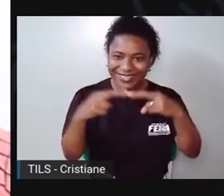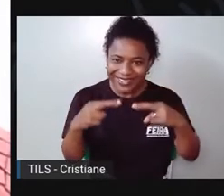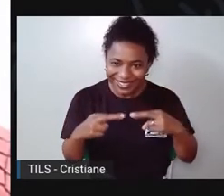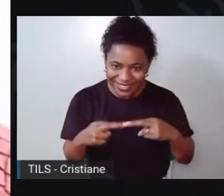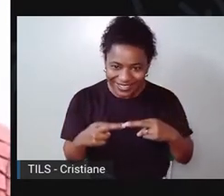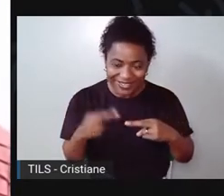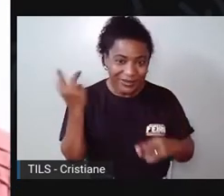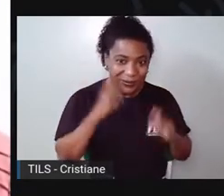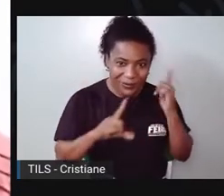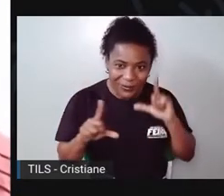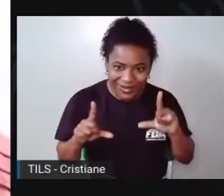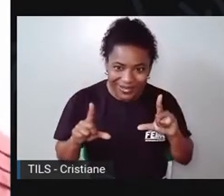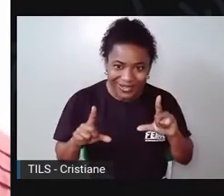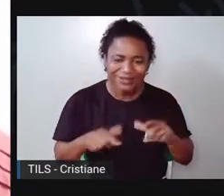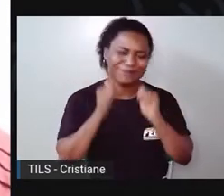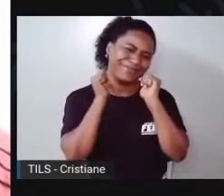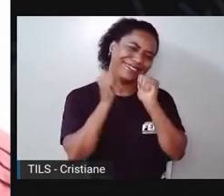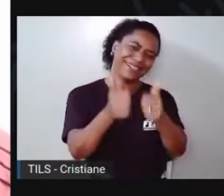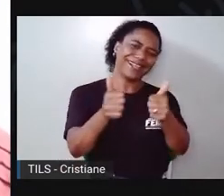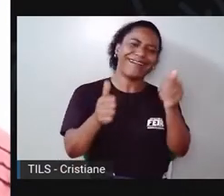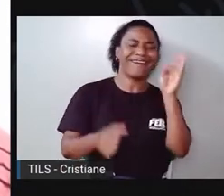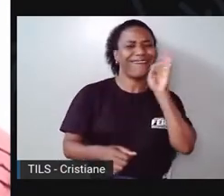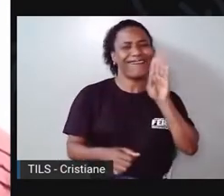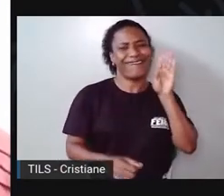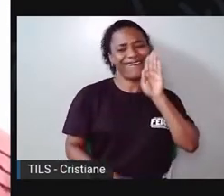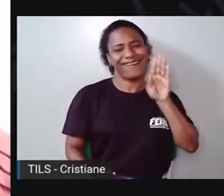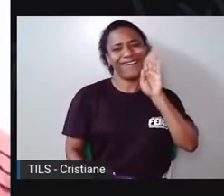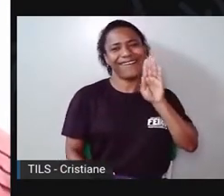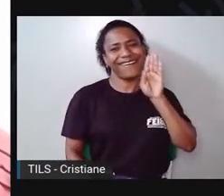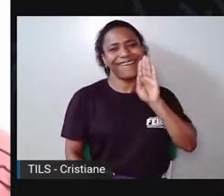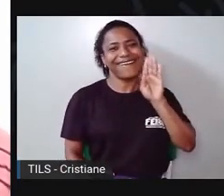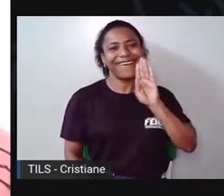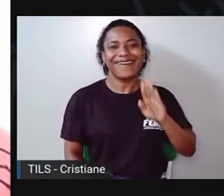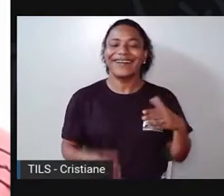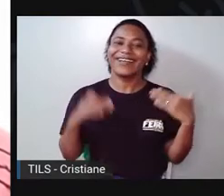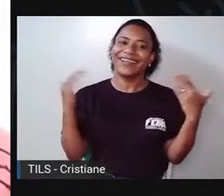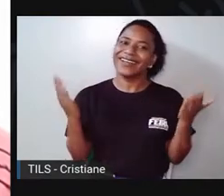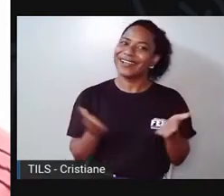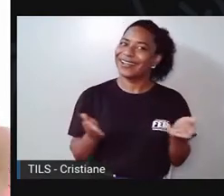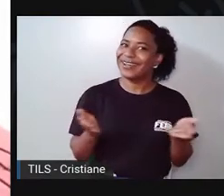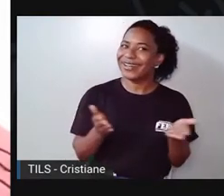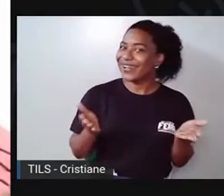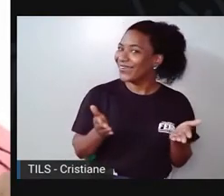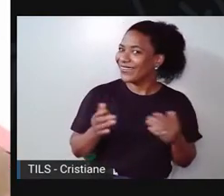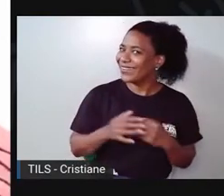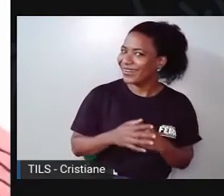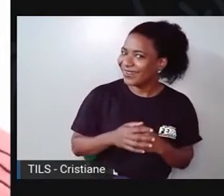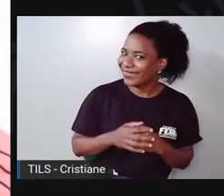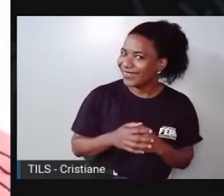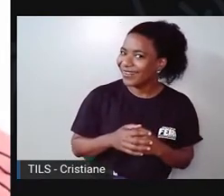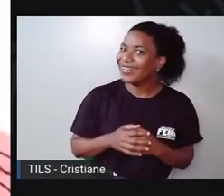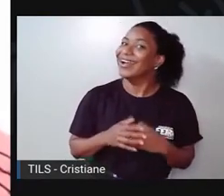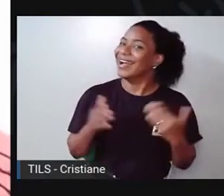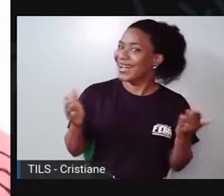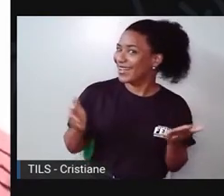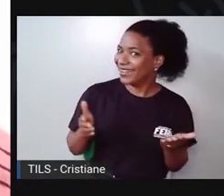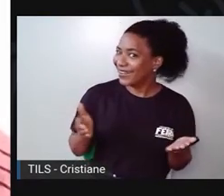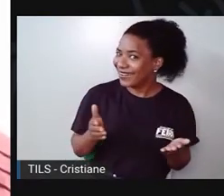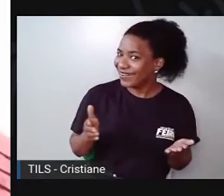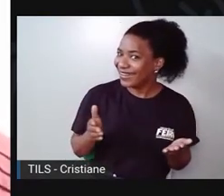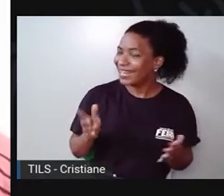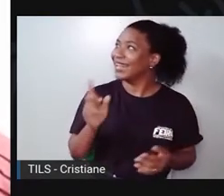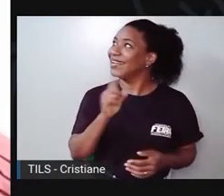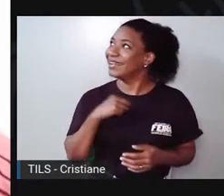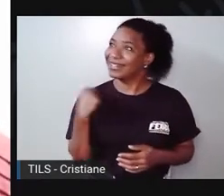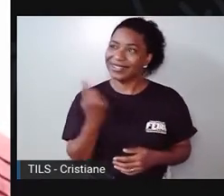Conseguiu? Que bacana! E agora, Bracineia? E agora a gente vai ter que se